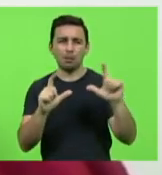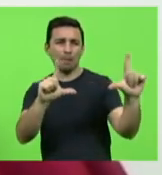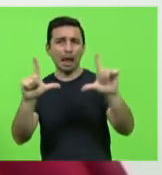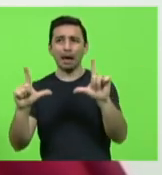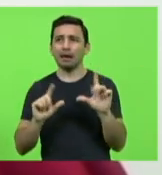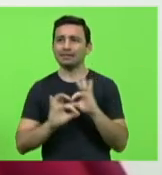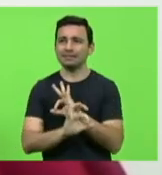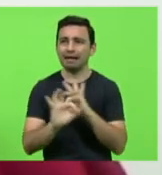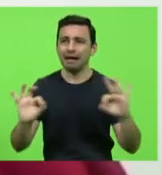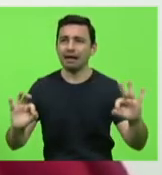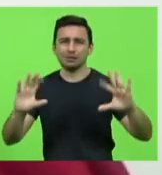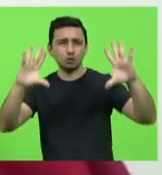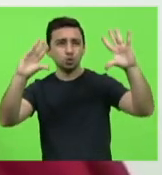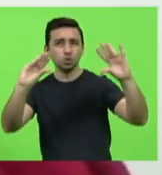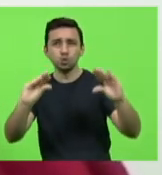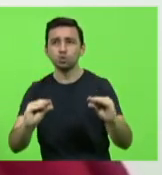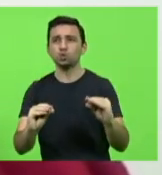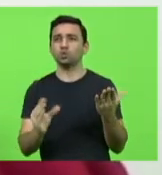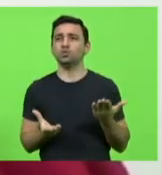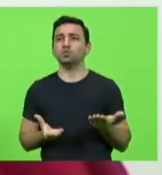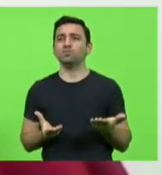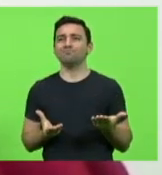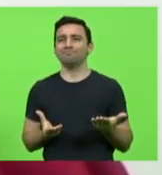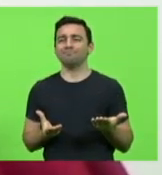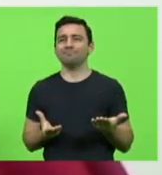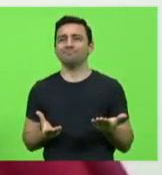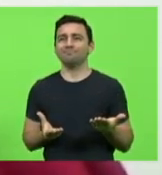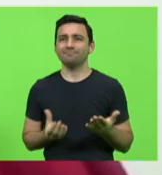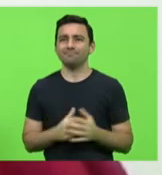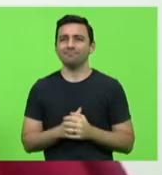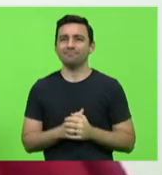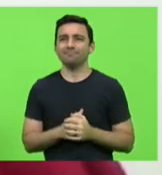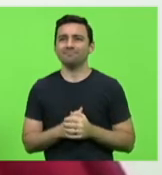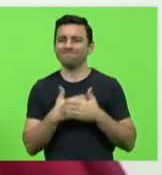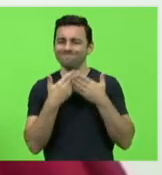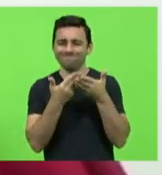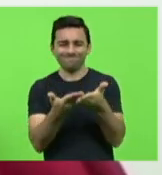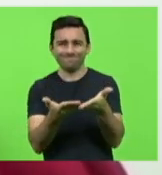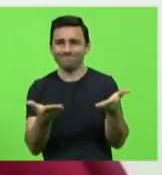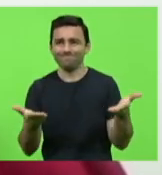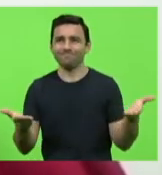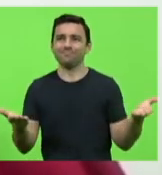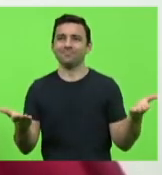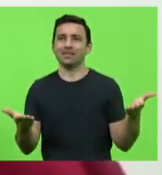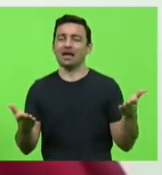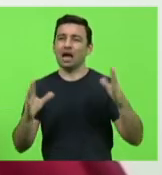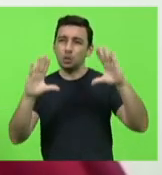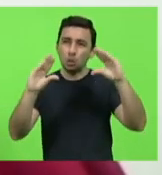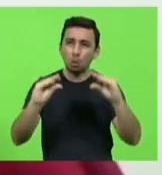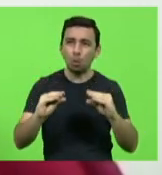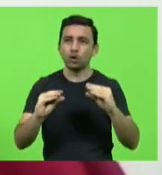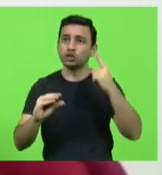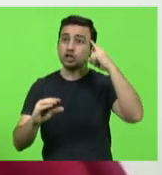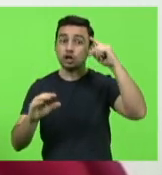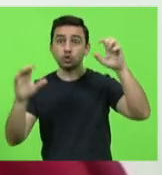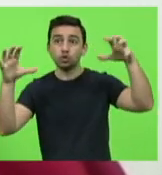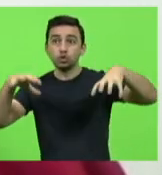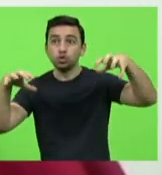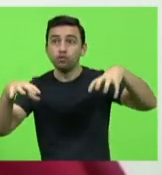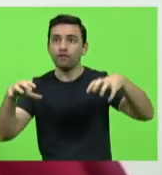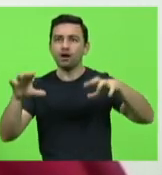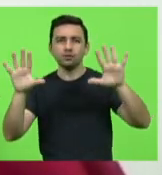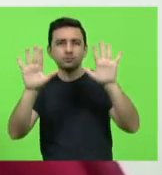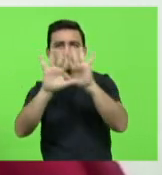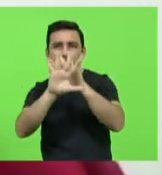escuras e que numa condição de tanto a noite quanto chuva nevoeiro